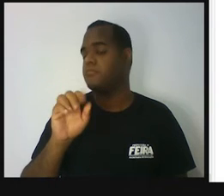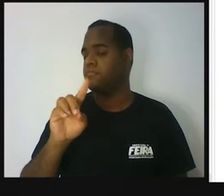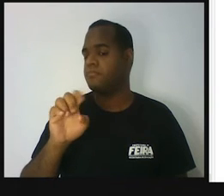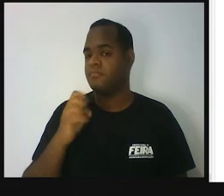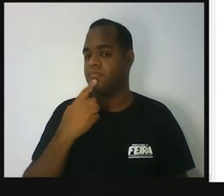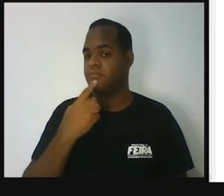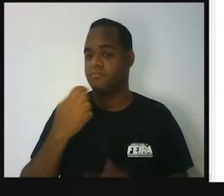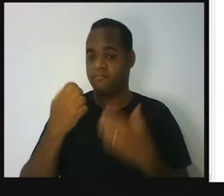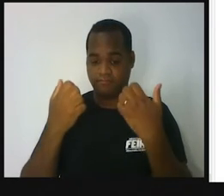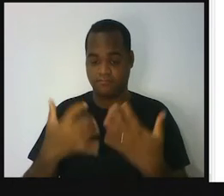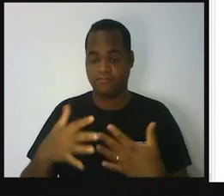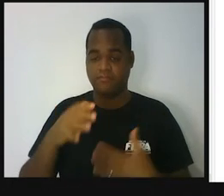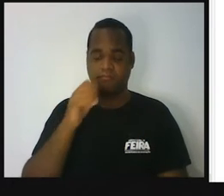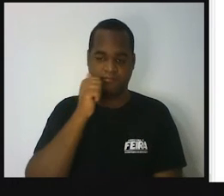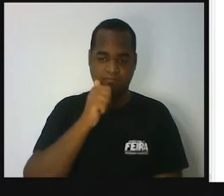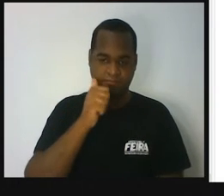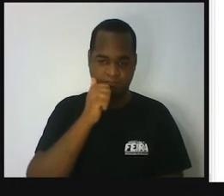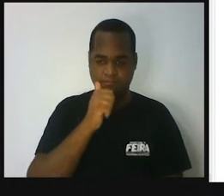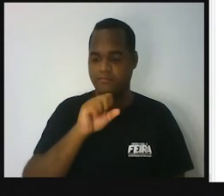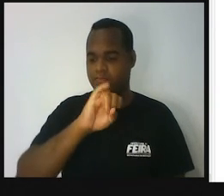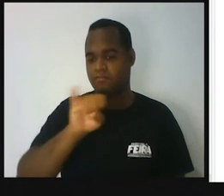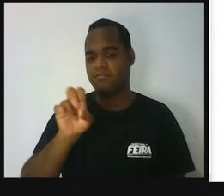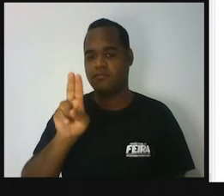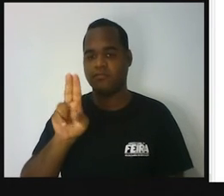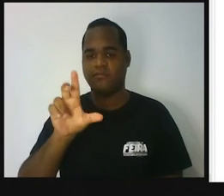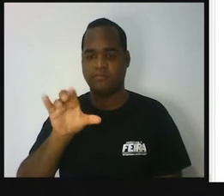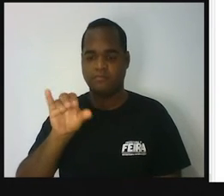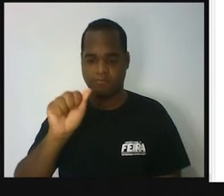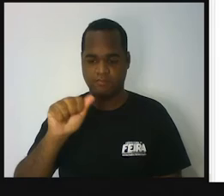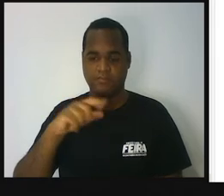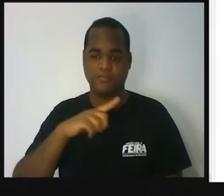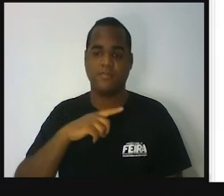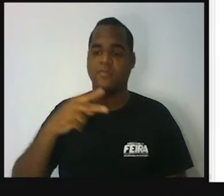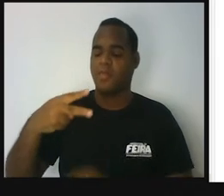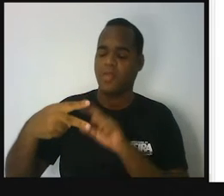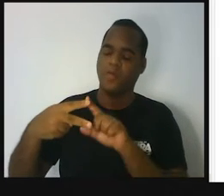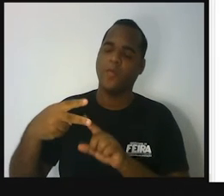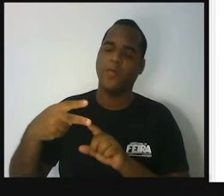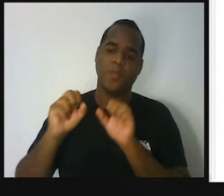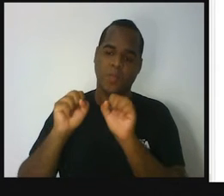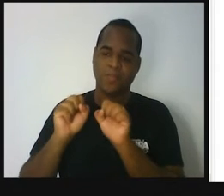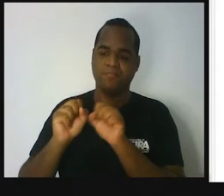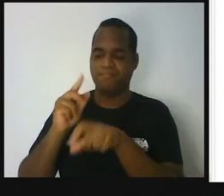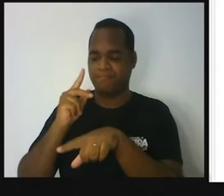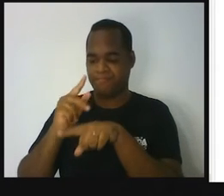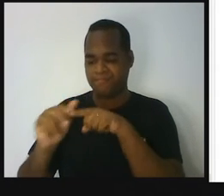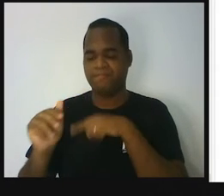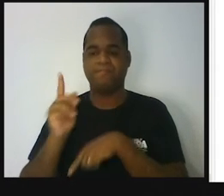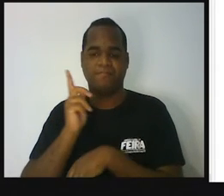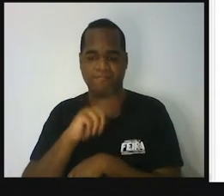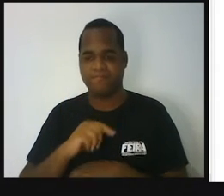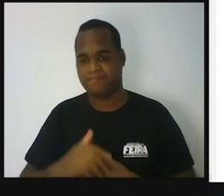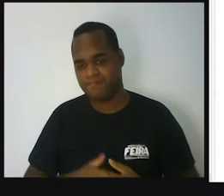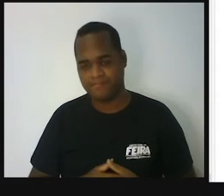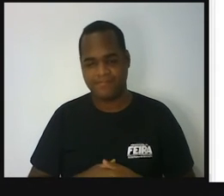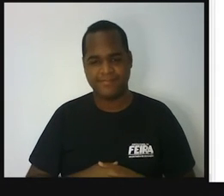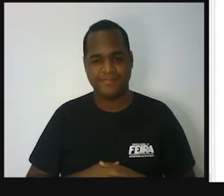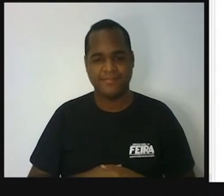que Júlia, Júlia, tem duas possibilidades para ganhar. Duas